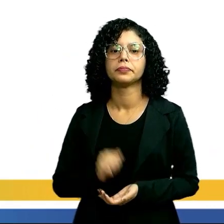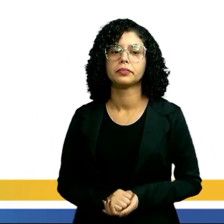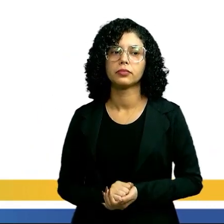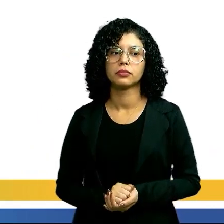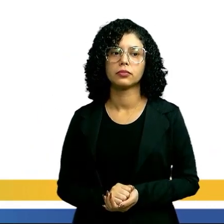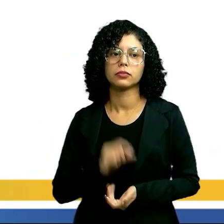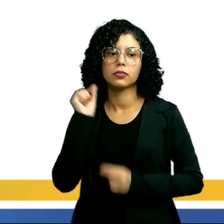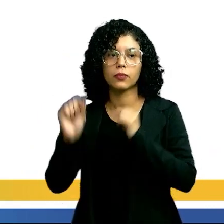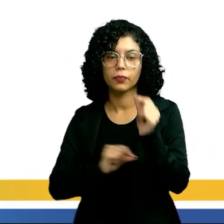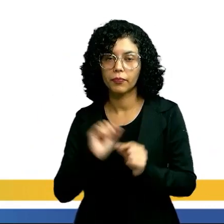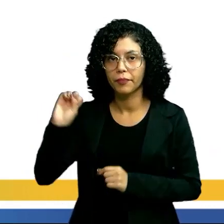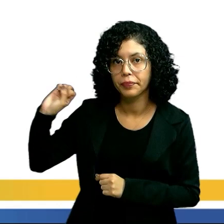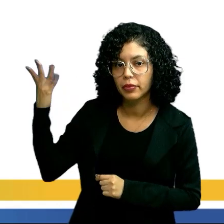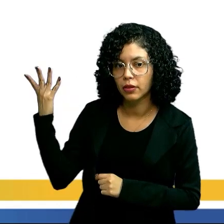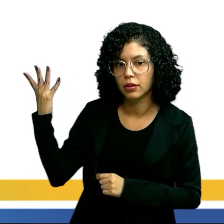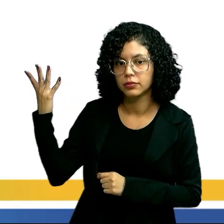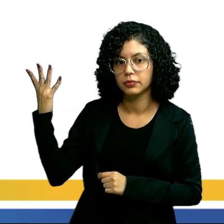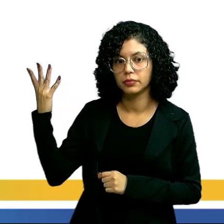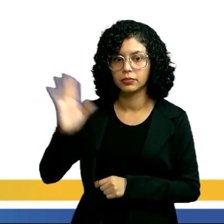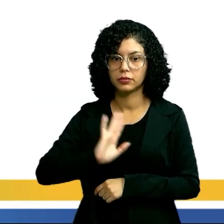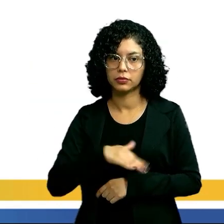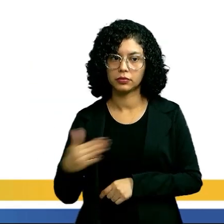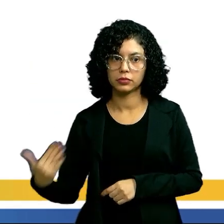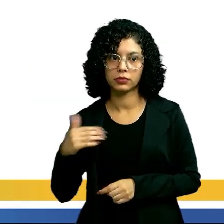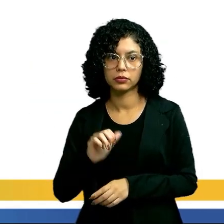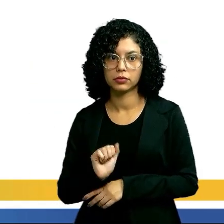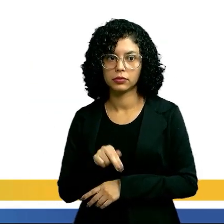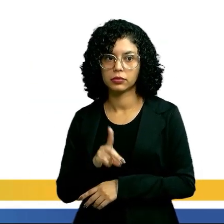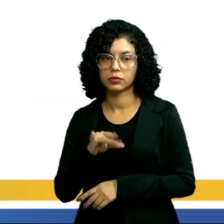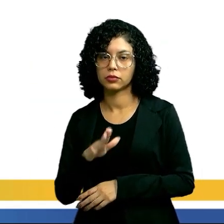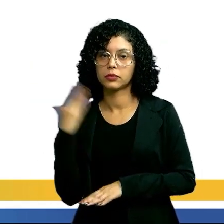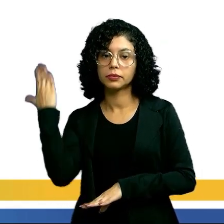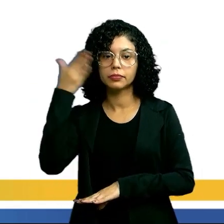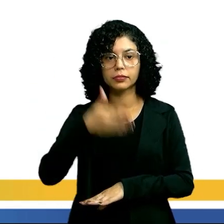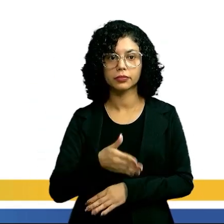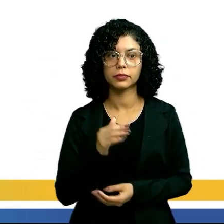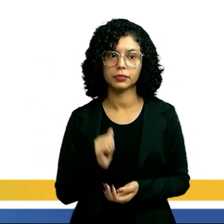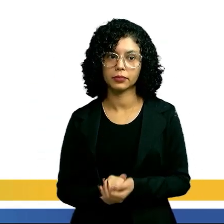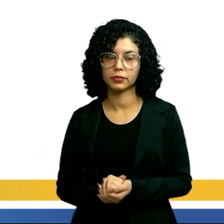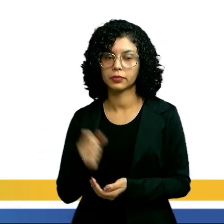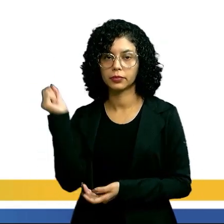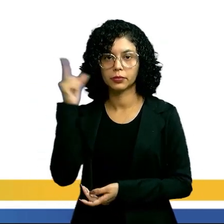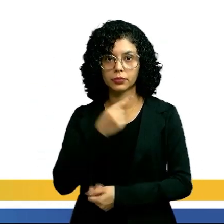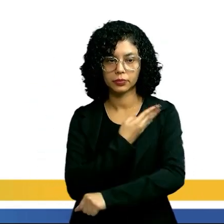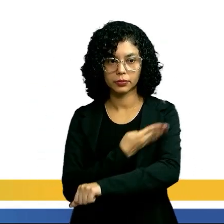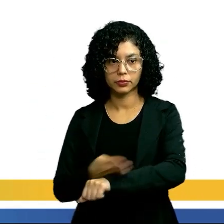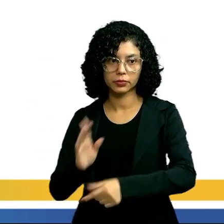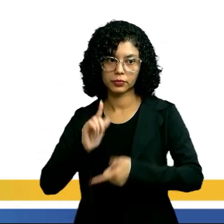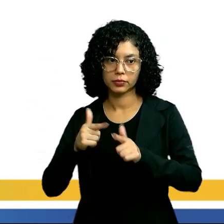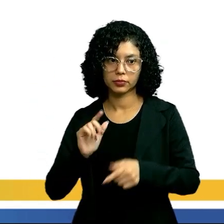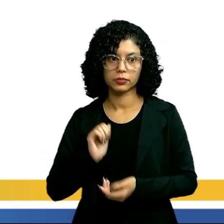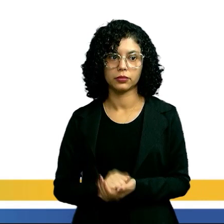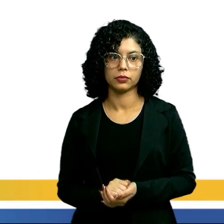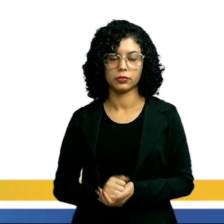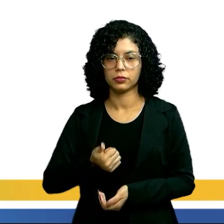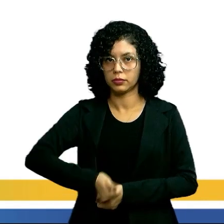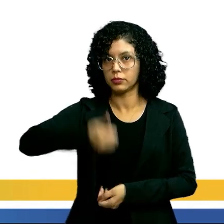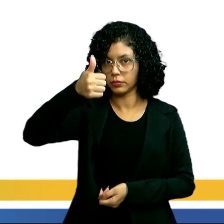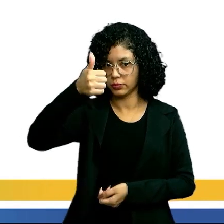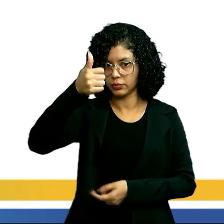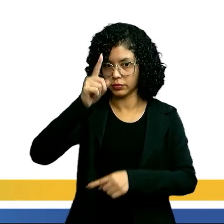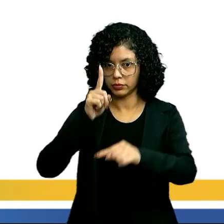Então, o que acontece quando os náuprios vão em direção à luz branca? Alternativa A. É um